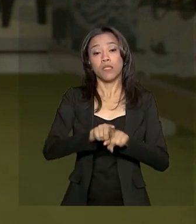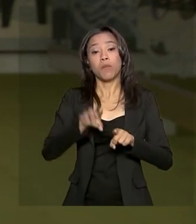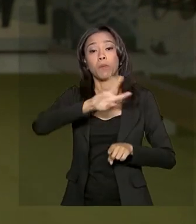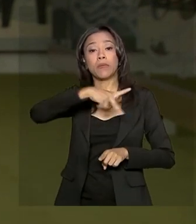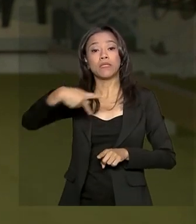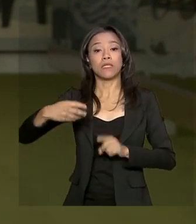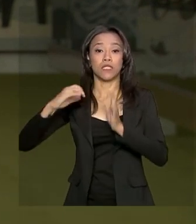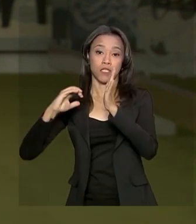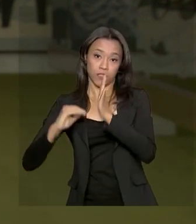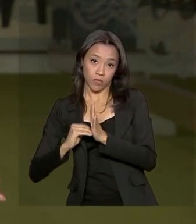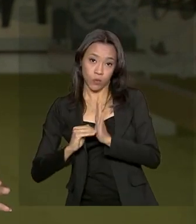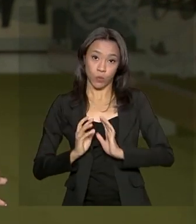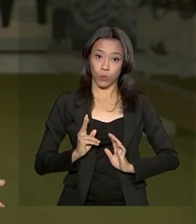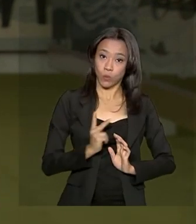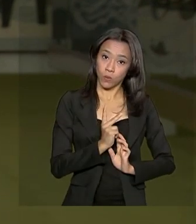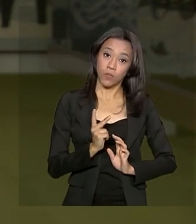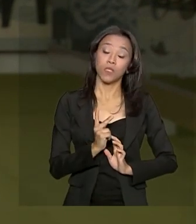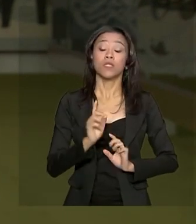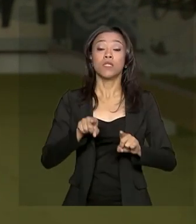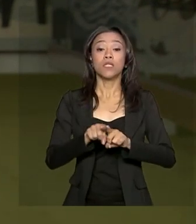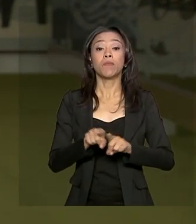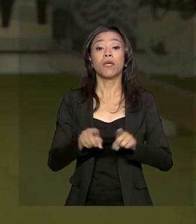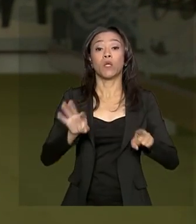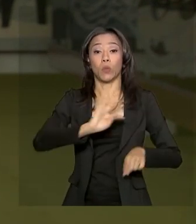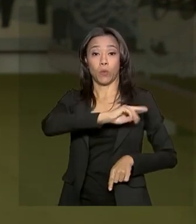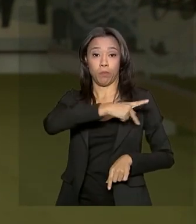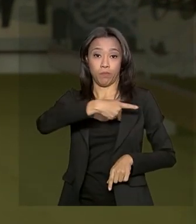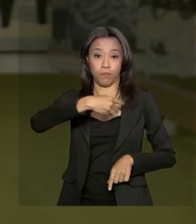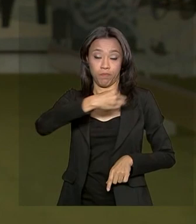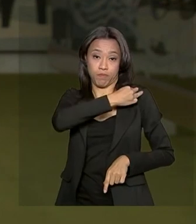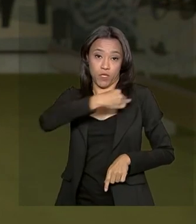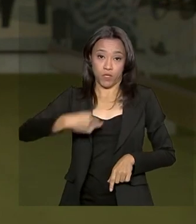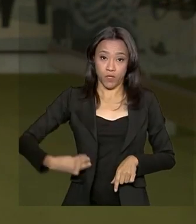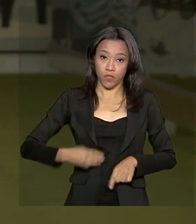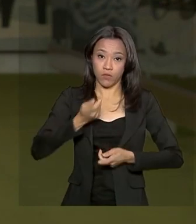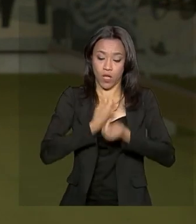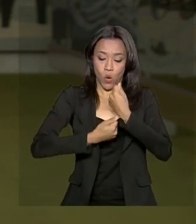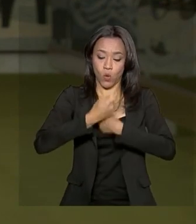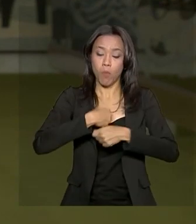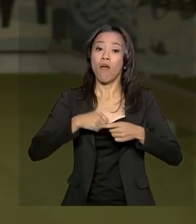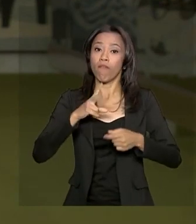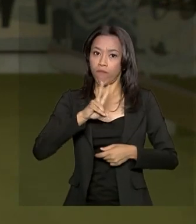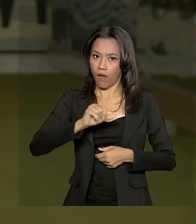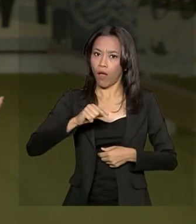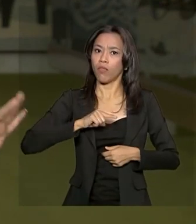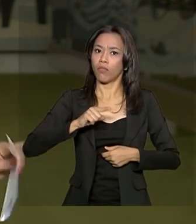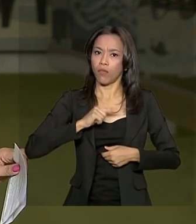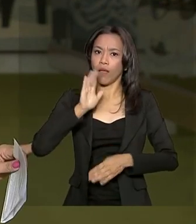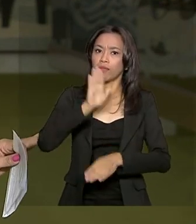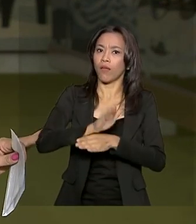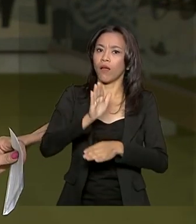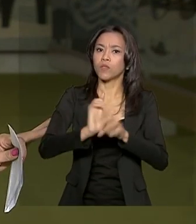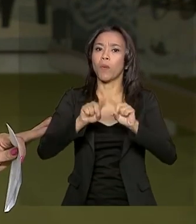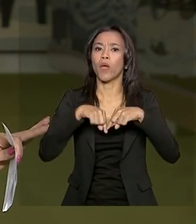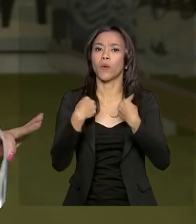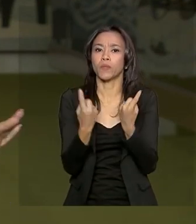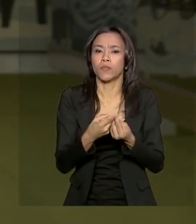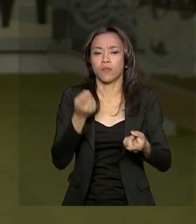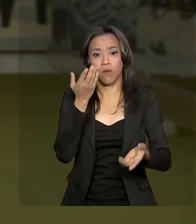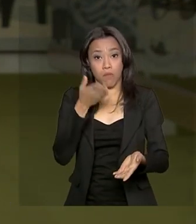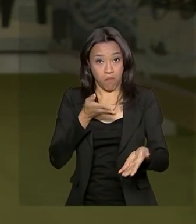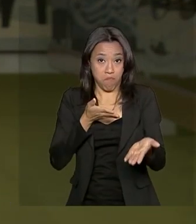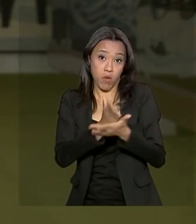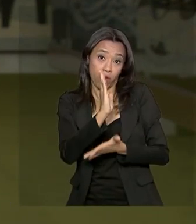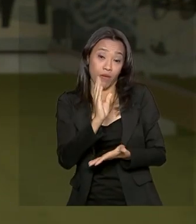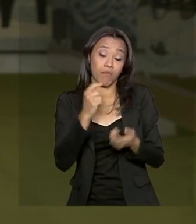Senado, Davi Alcolumbre e o ministro da Economia, Paulo Guedes, vão se reunir no início da tarde de hoje. Para aprovação aqui na Câmara